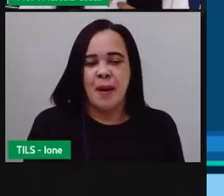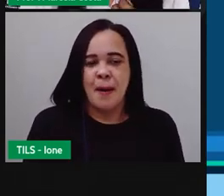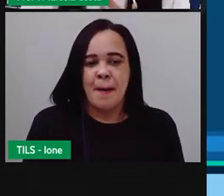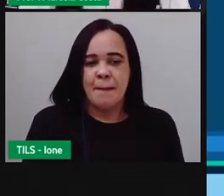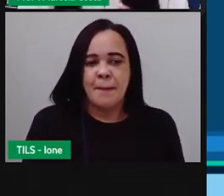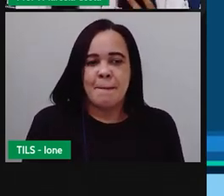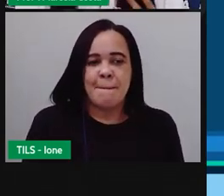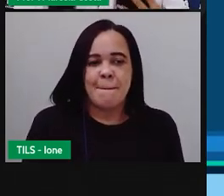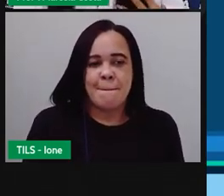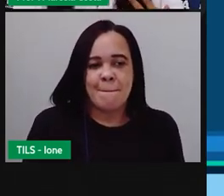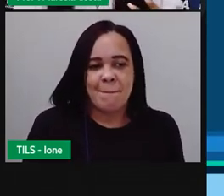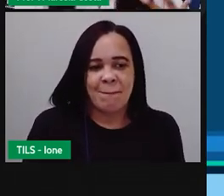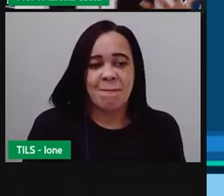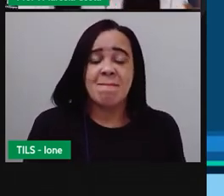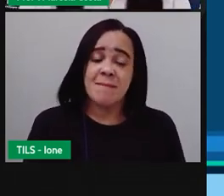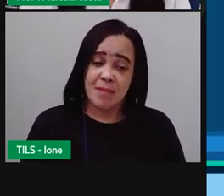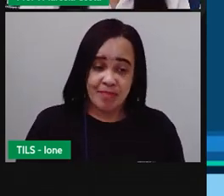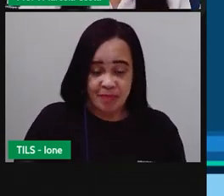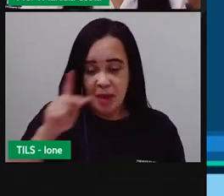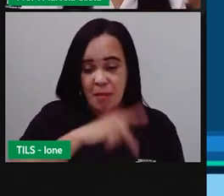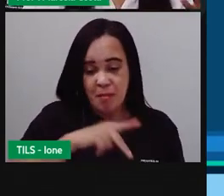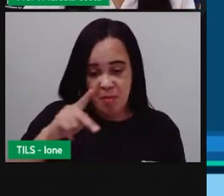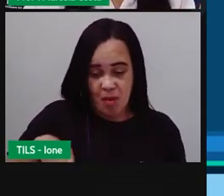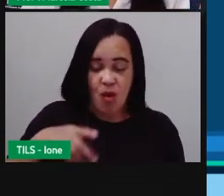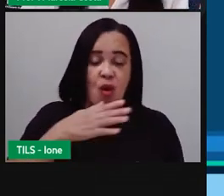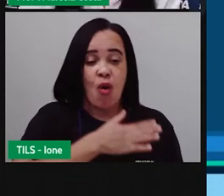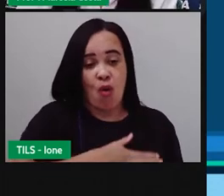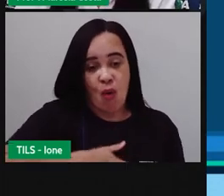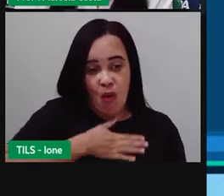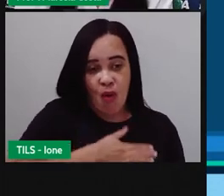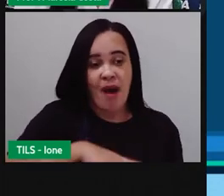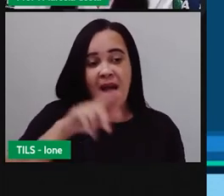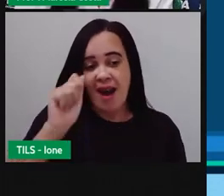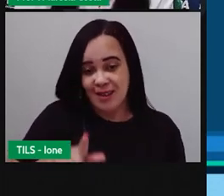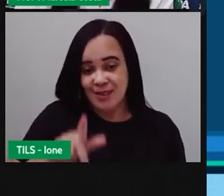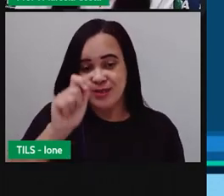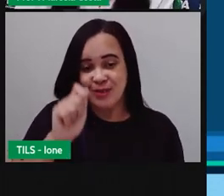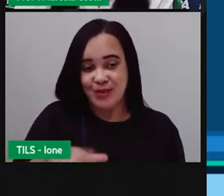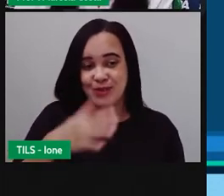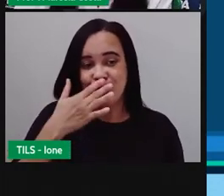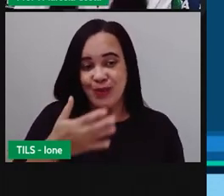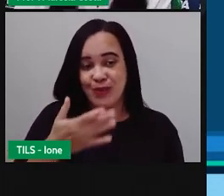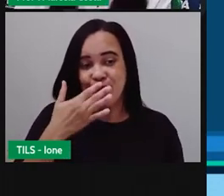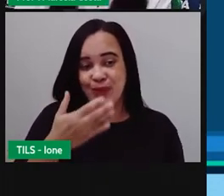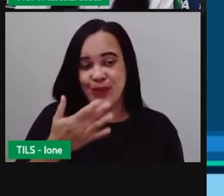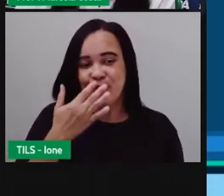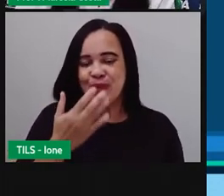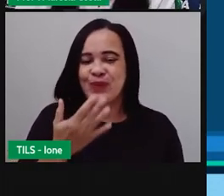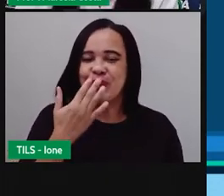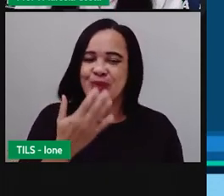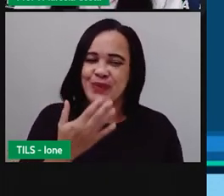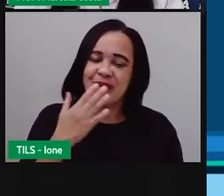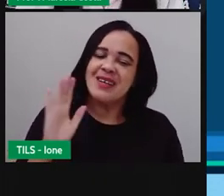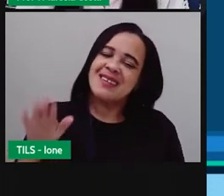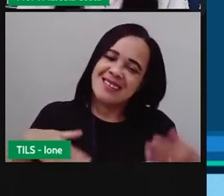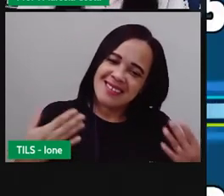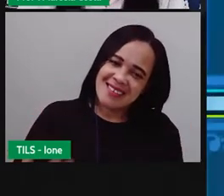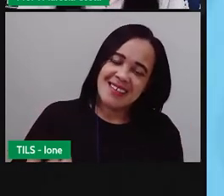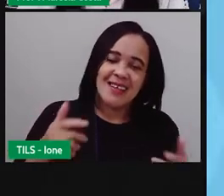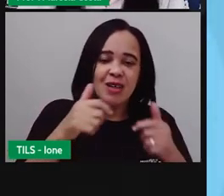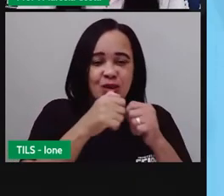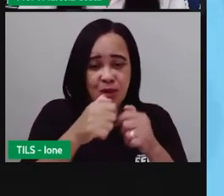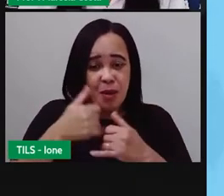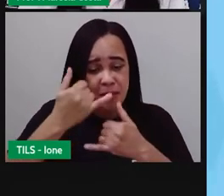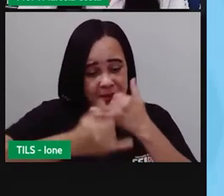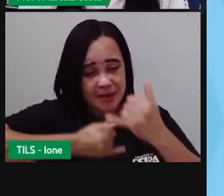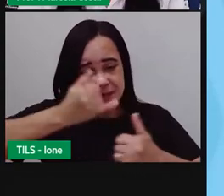eu por exemplo gosto muito da cor azul então vejam crianças que aqui nesse joguinho vai